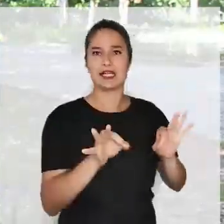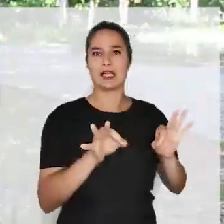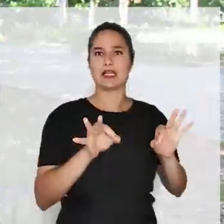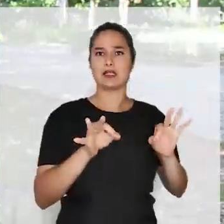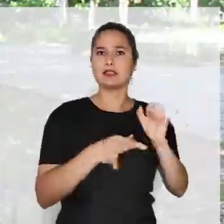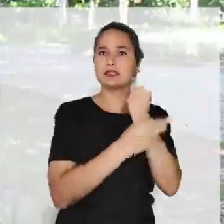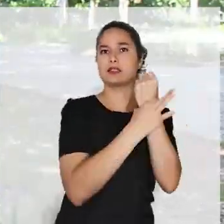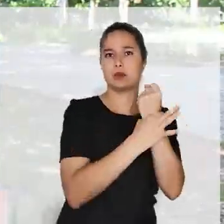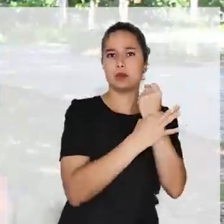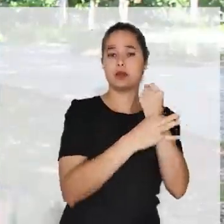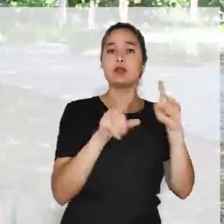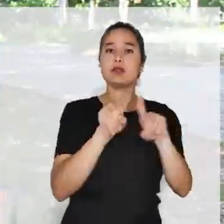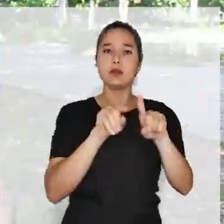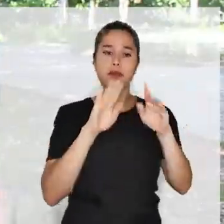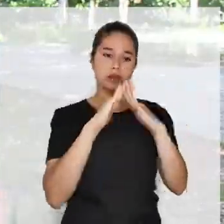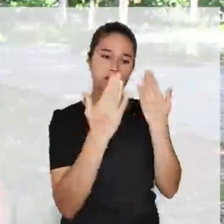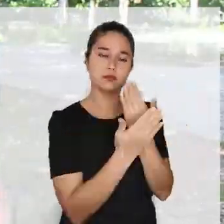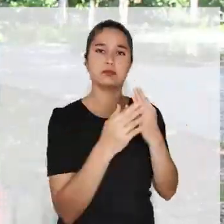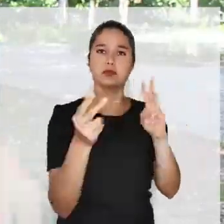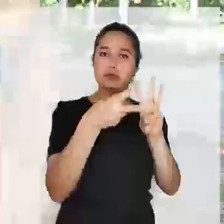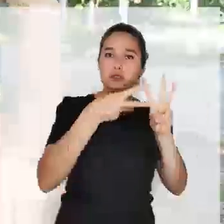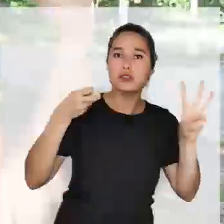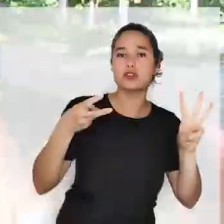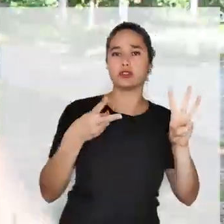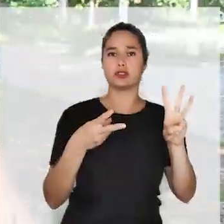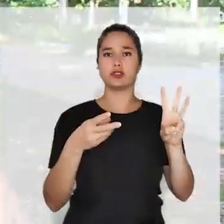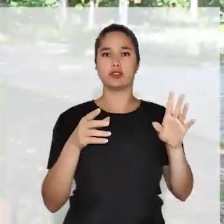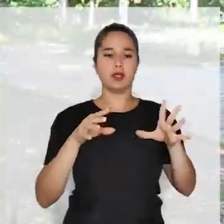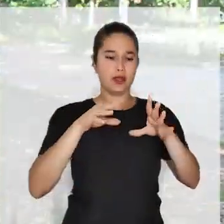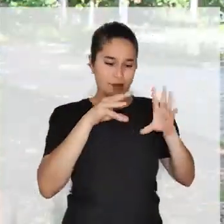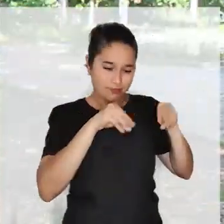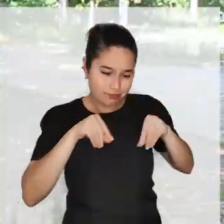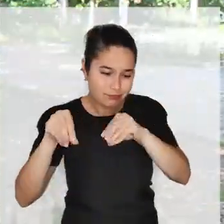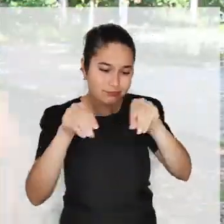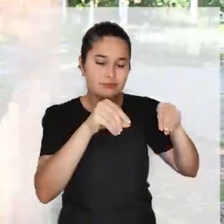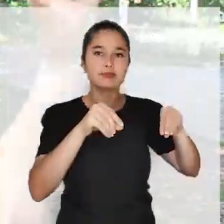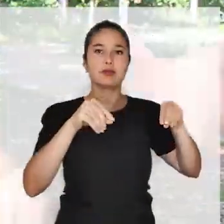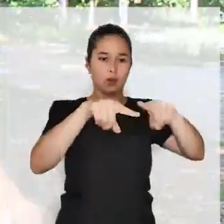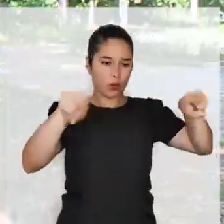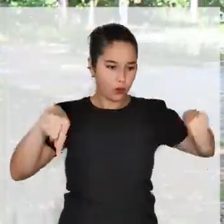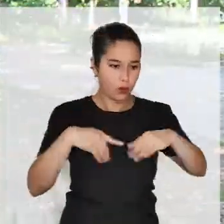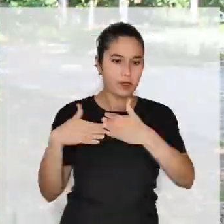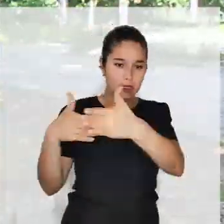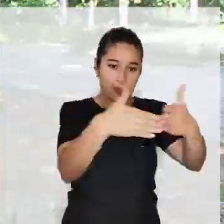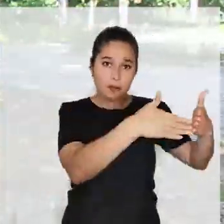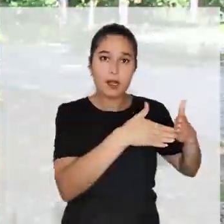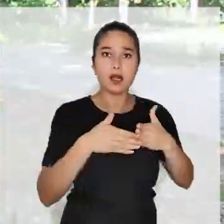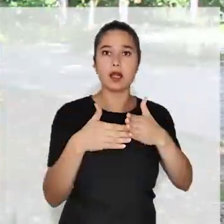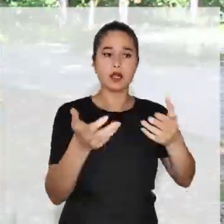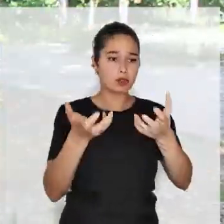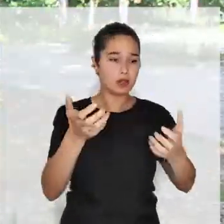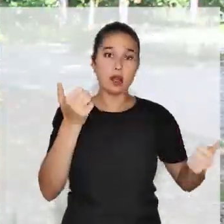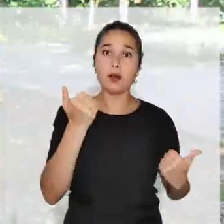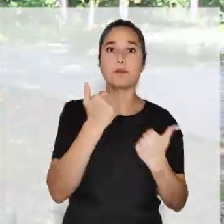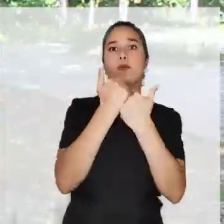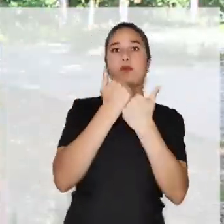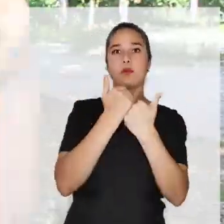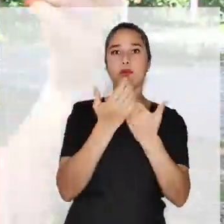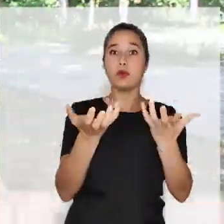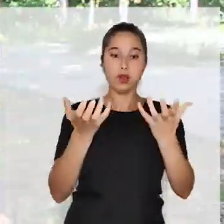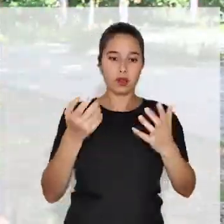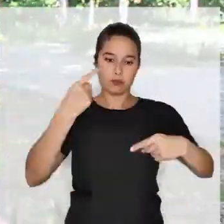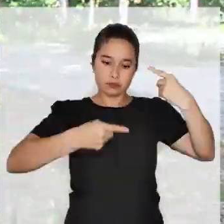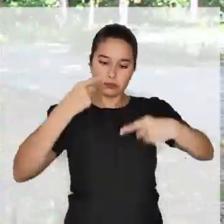qualidade. Nós queremos realmente os territórios demarcados com todo o apoio, nós queremos que as políticas públicas